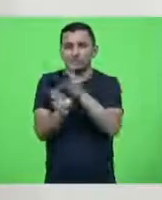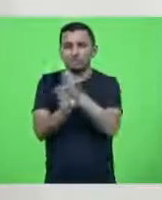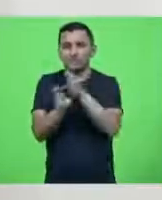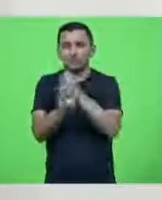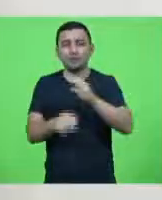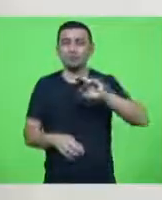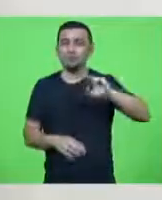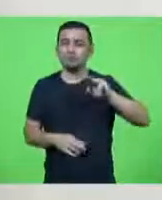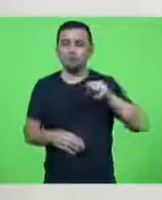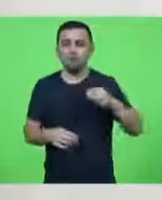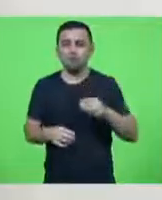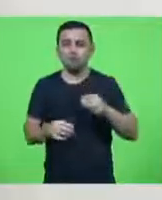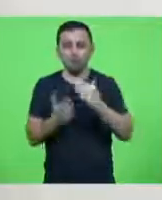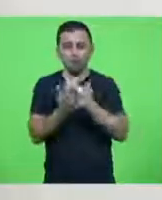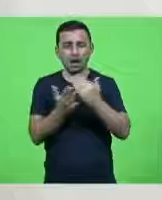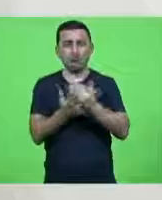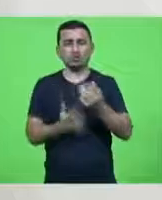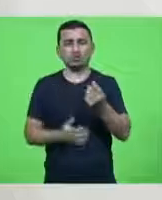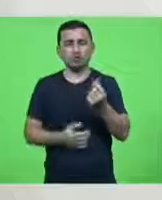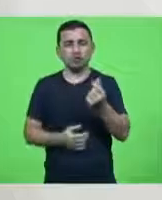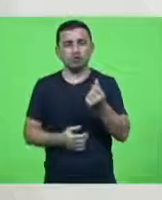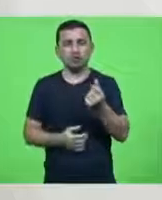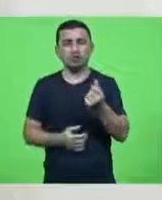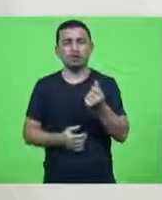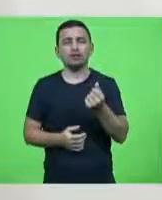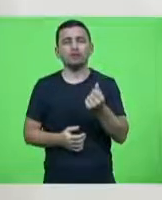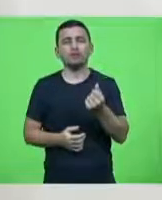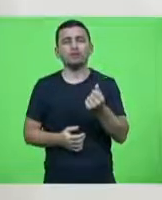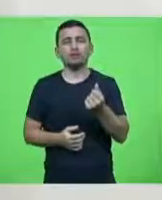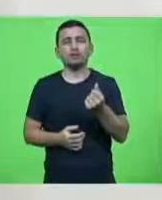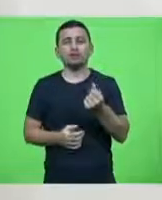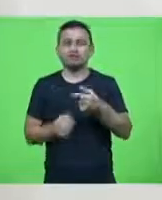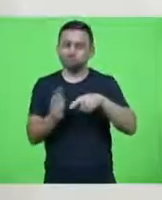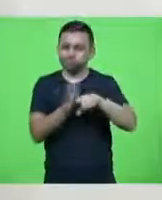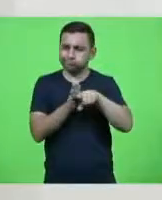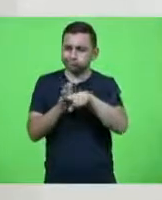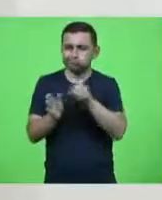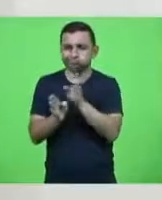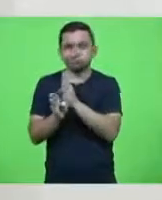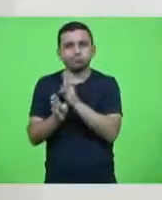de recursos públicos investidos em investigações,